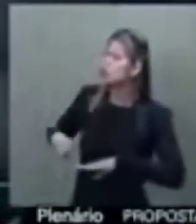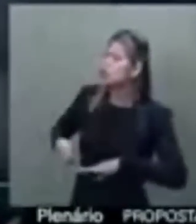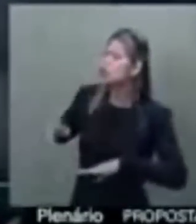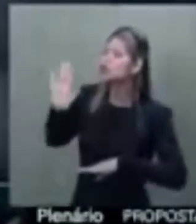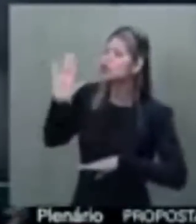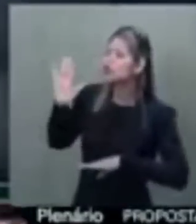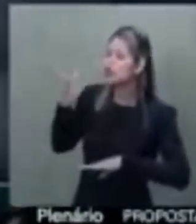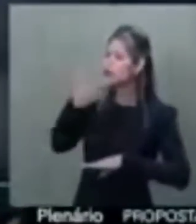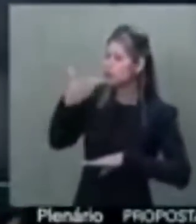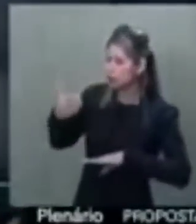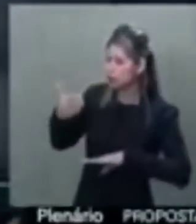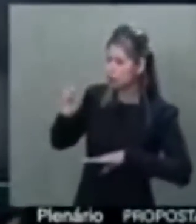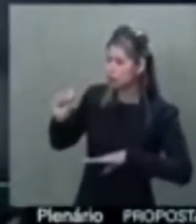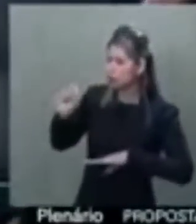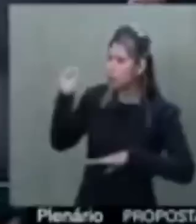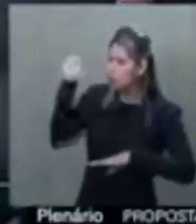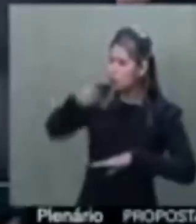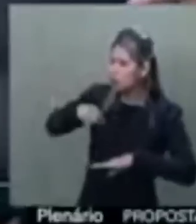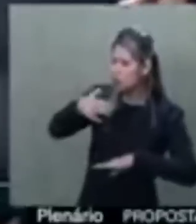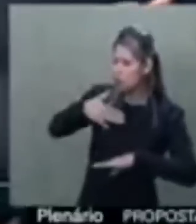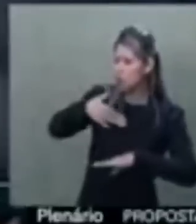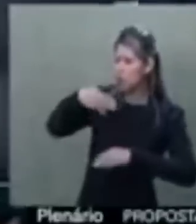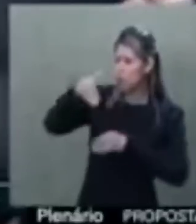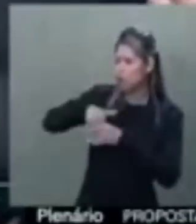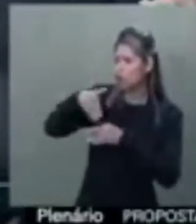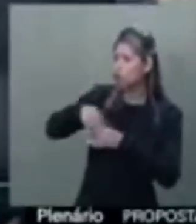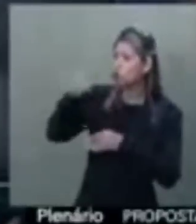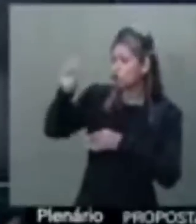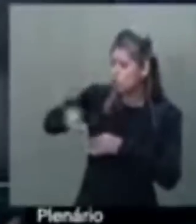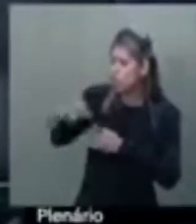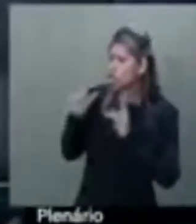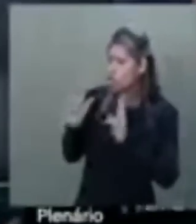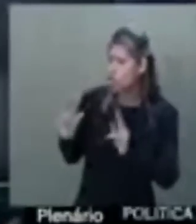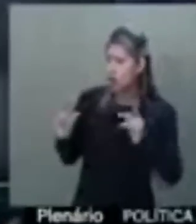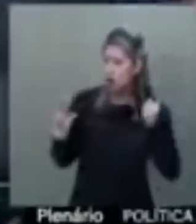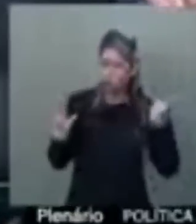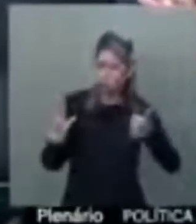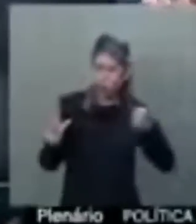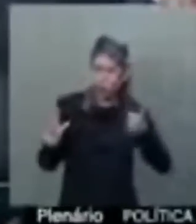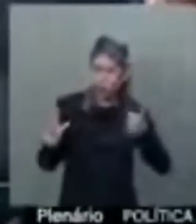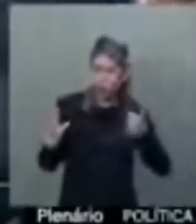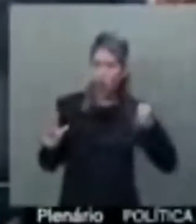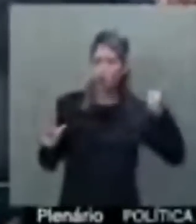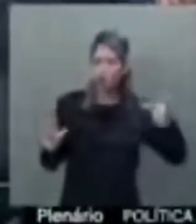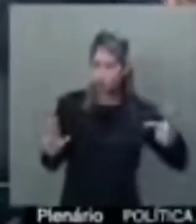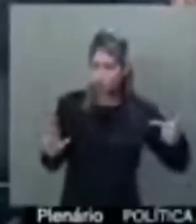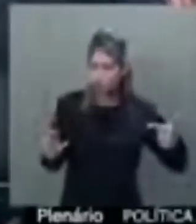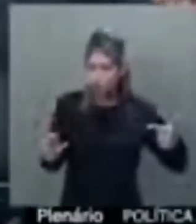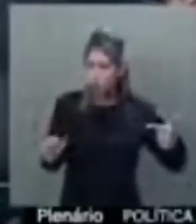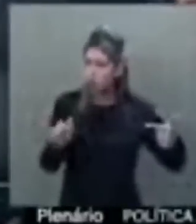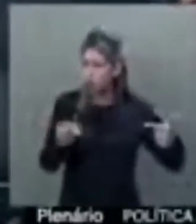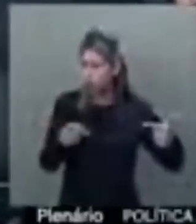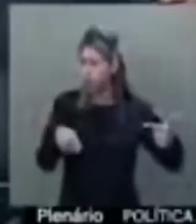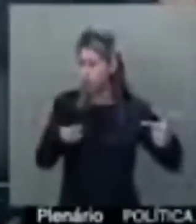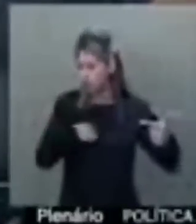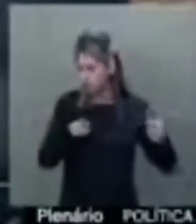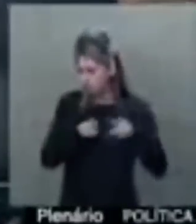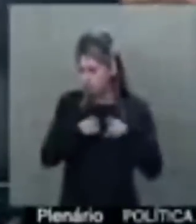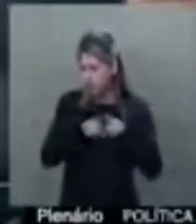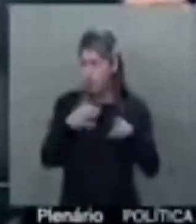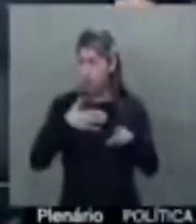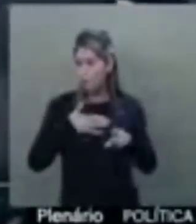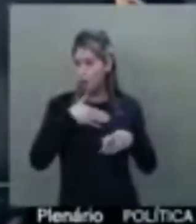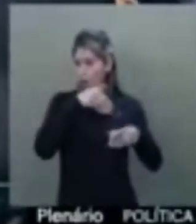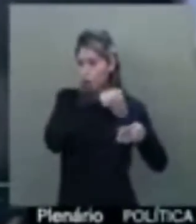ordem. Puder registrar o meu voto sim no primeiro turno? Eu votei aqui no segundo. Puder registrar meu